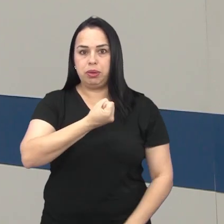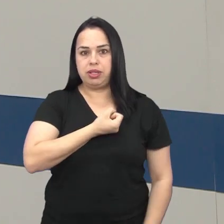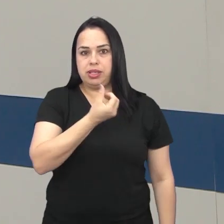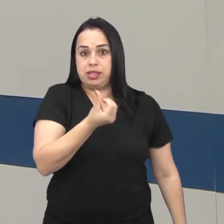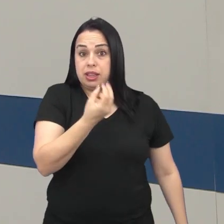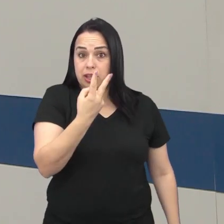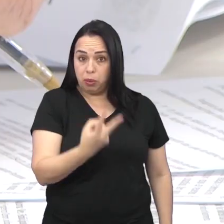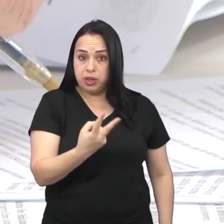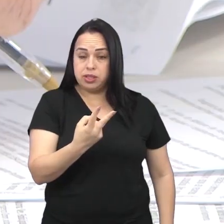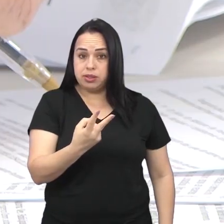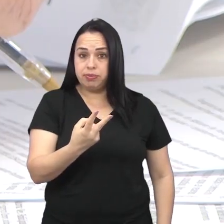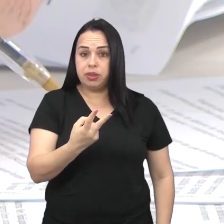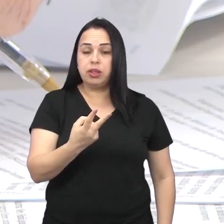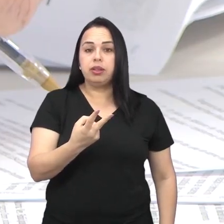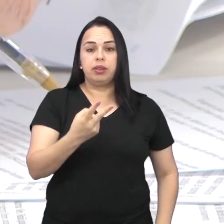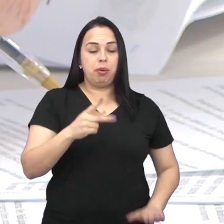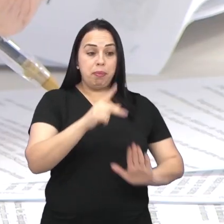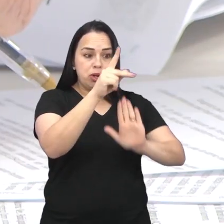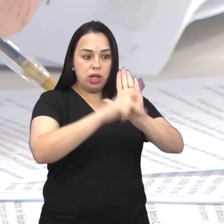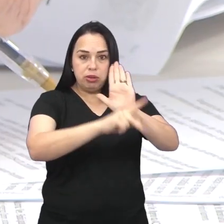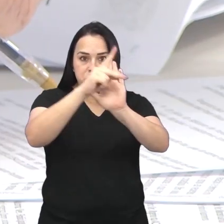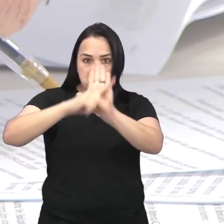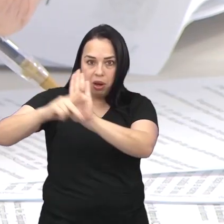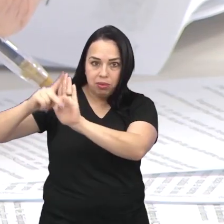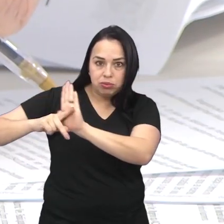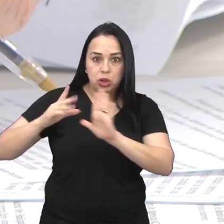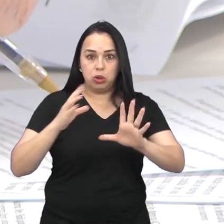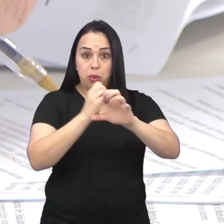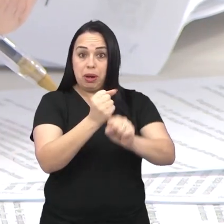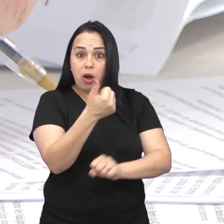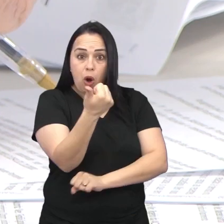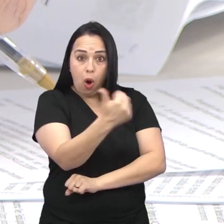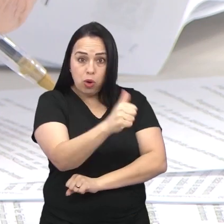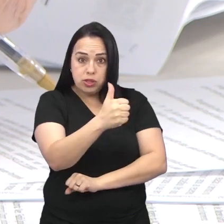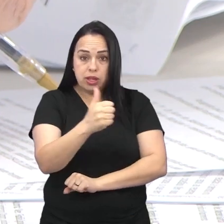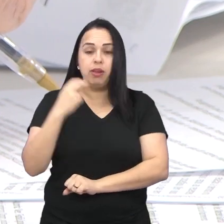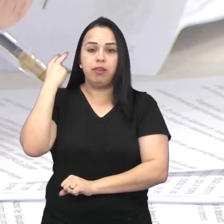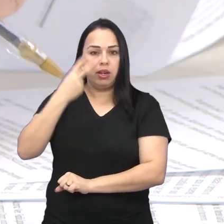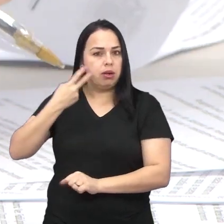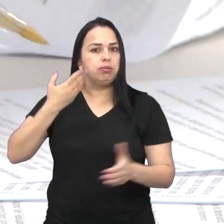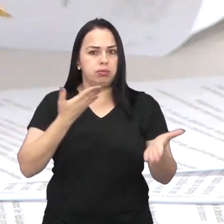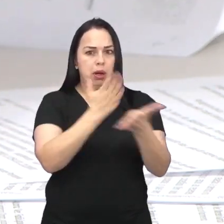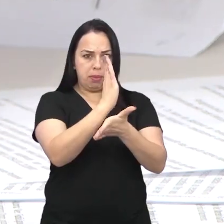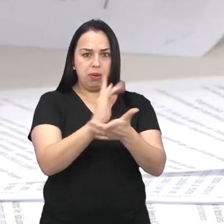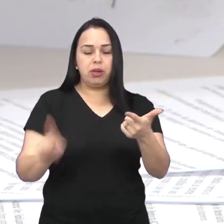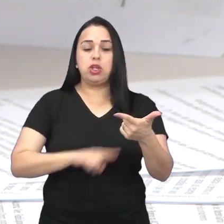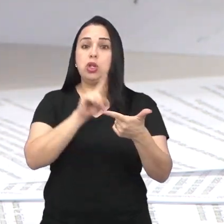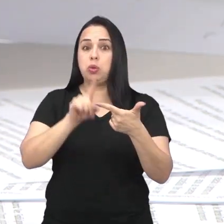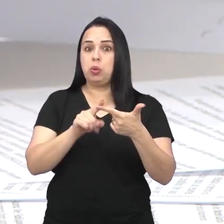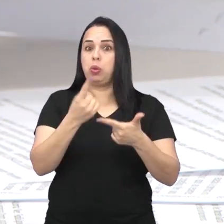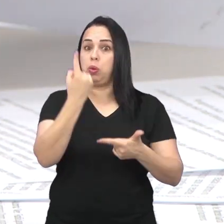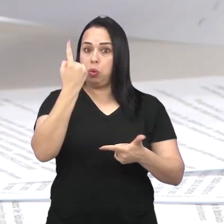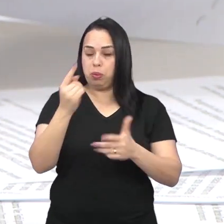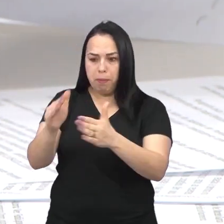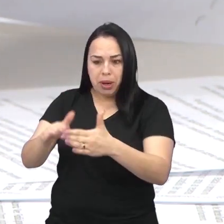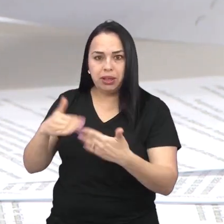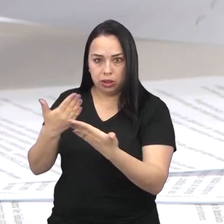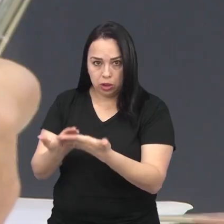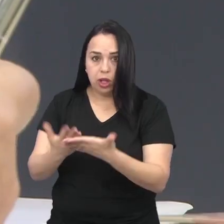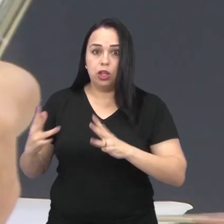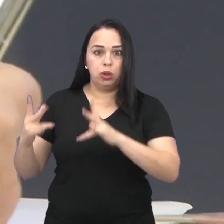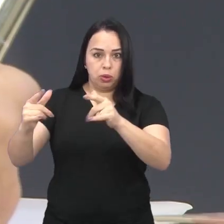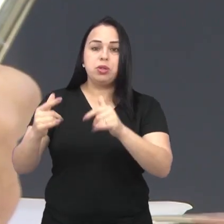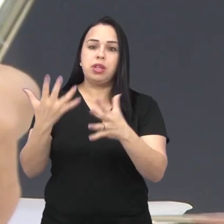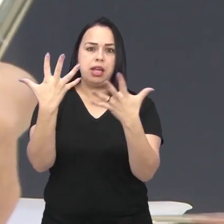sessão do ano, os vereadores aprovaram 11 projetos de lei e um requerimento, todos por unanimidade.